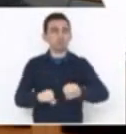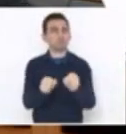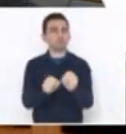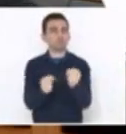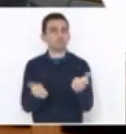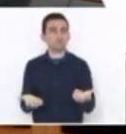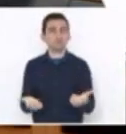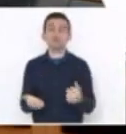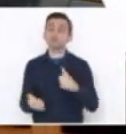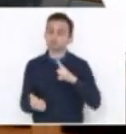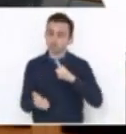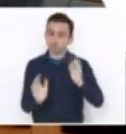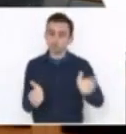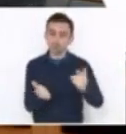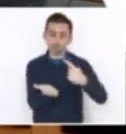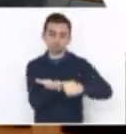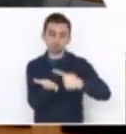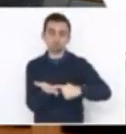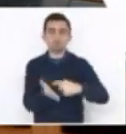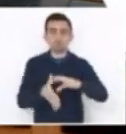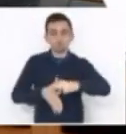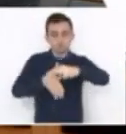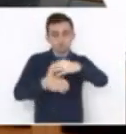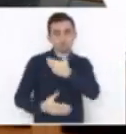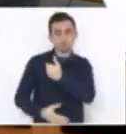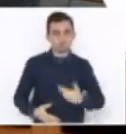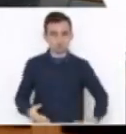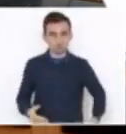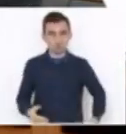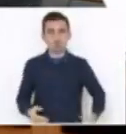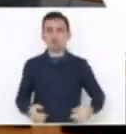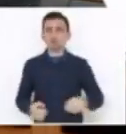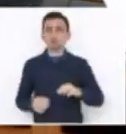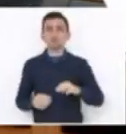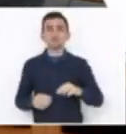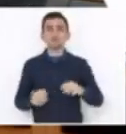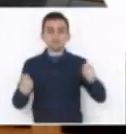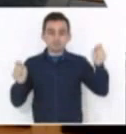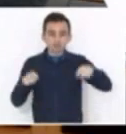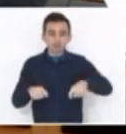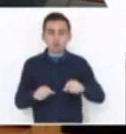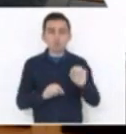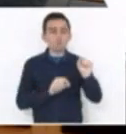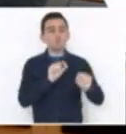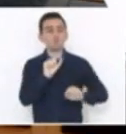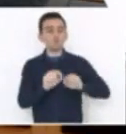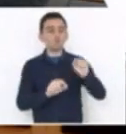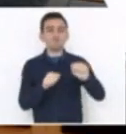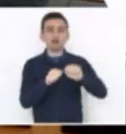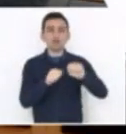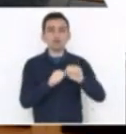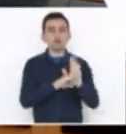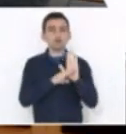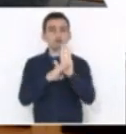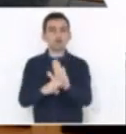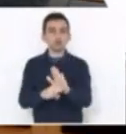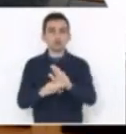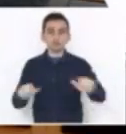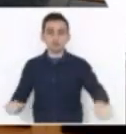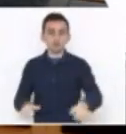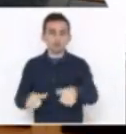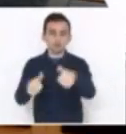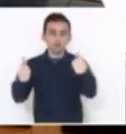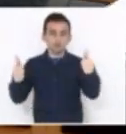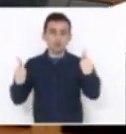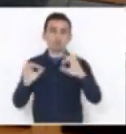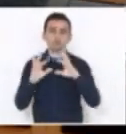governo de fazer uma força-tarefa para ver o que nós vamos conseguir para fazer a recuperação